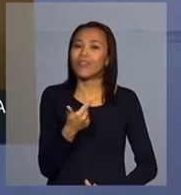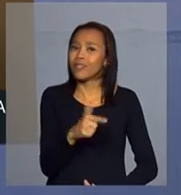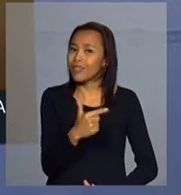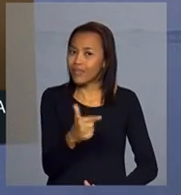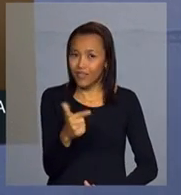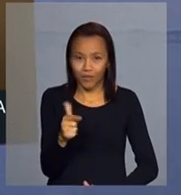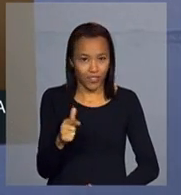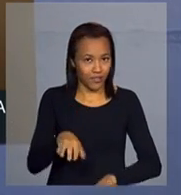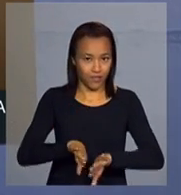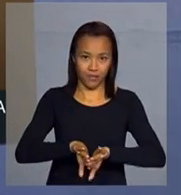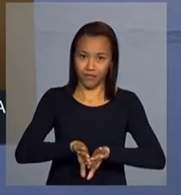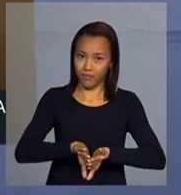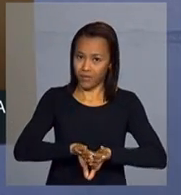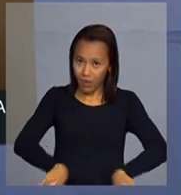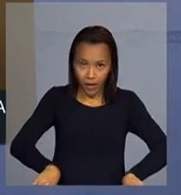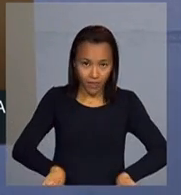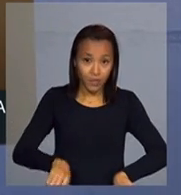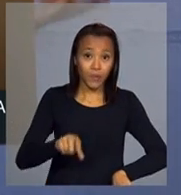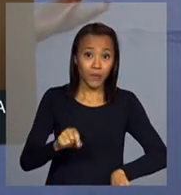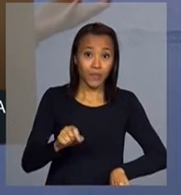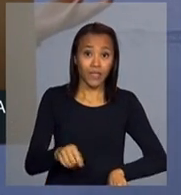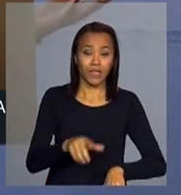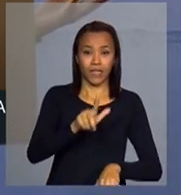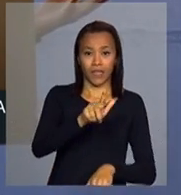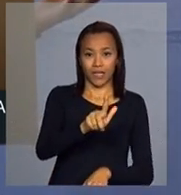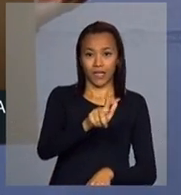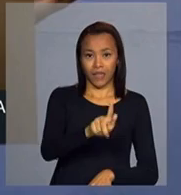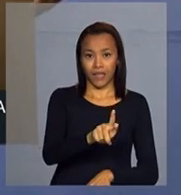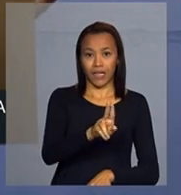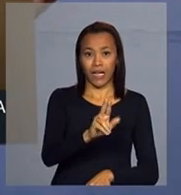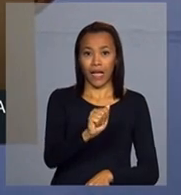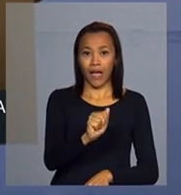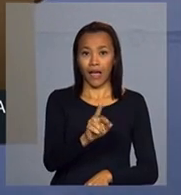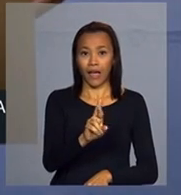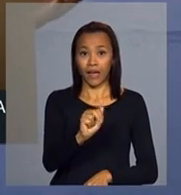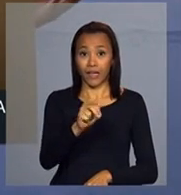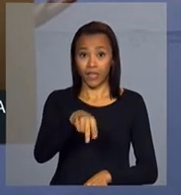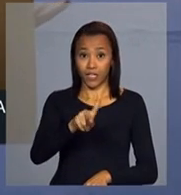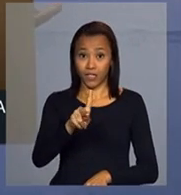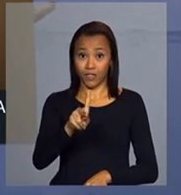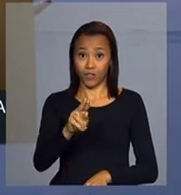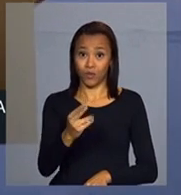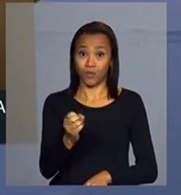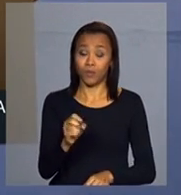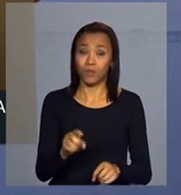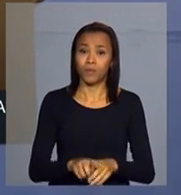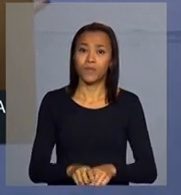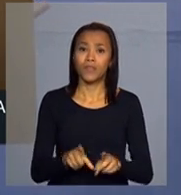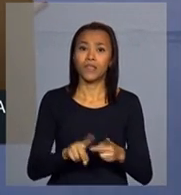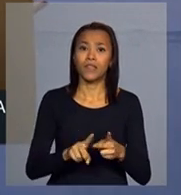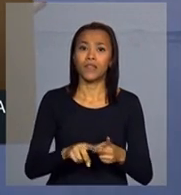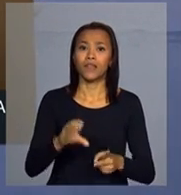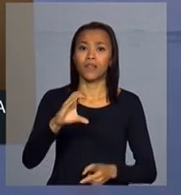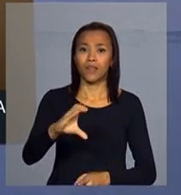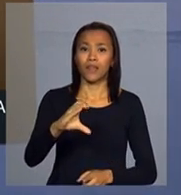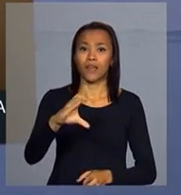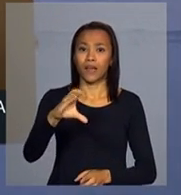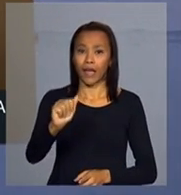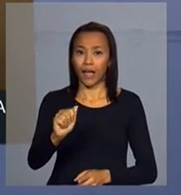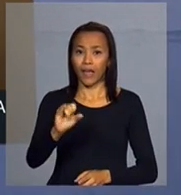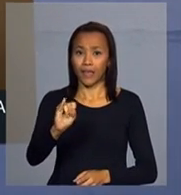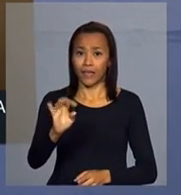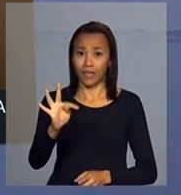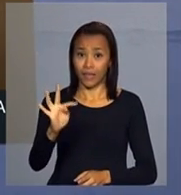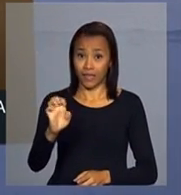separação entre Garanhuns e Caetés, não